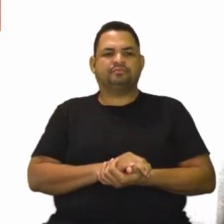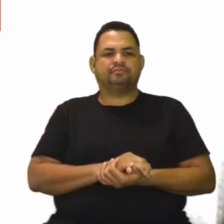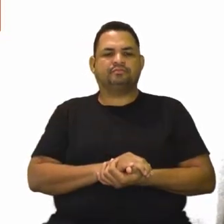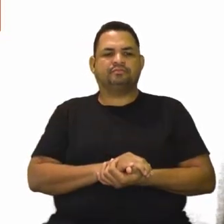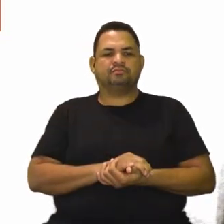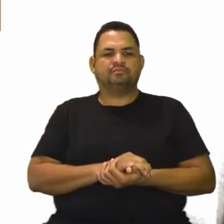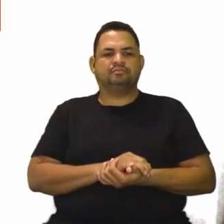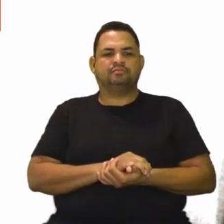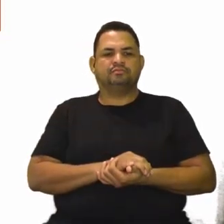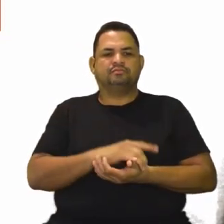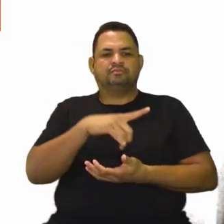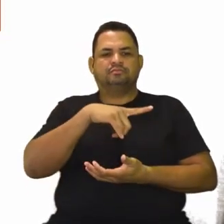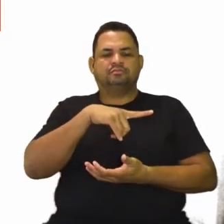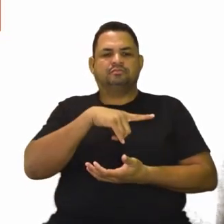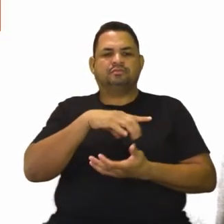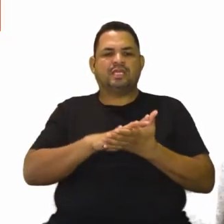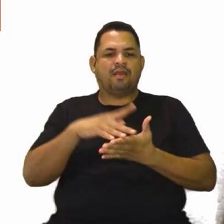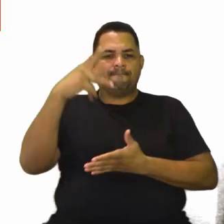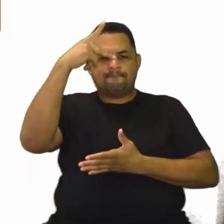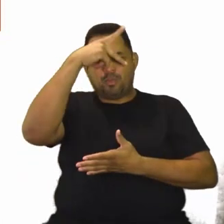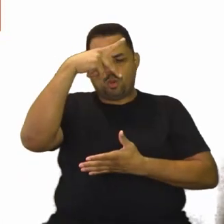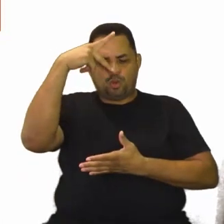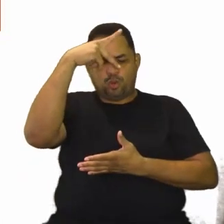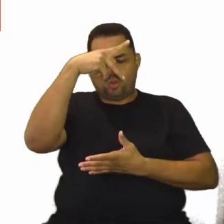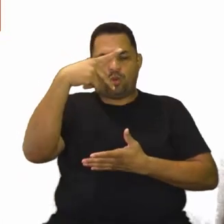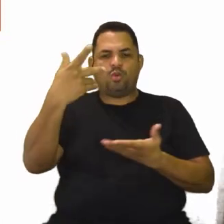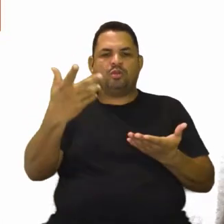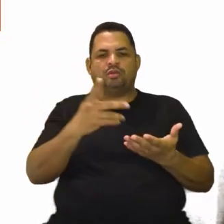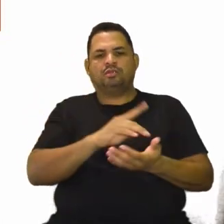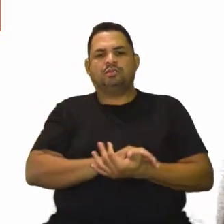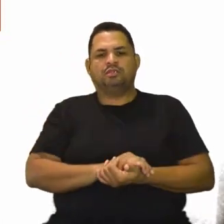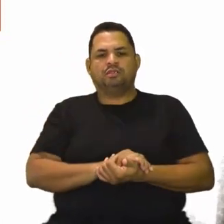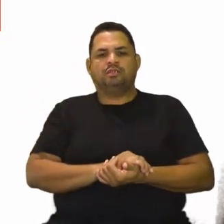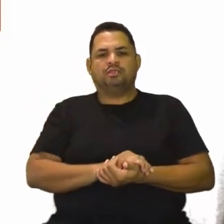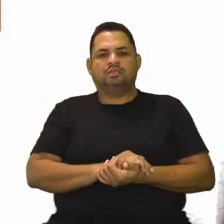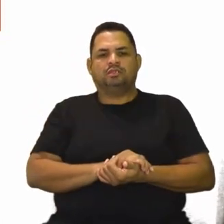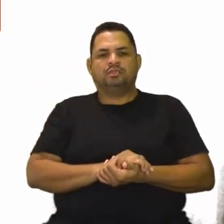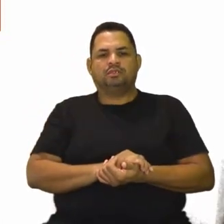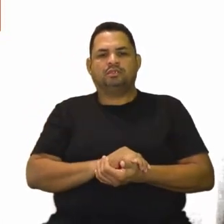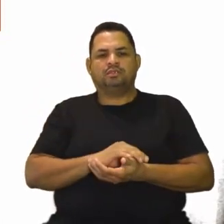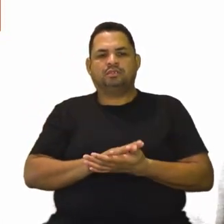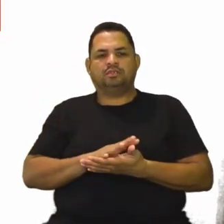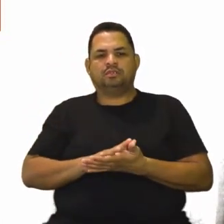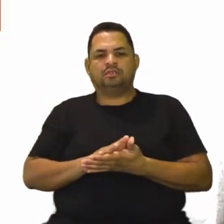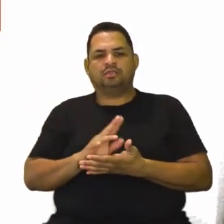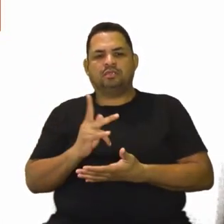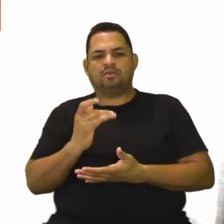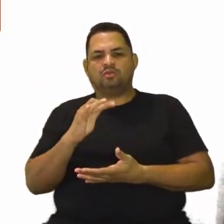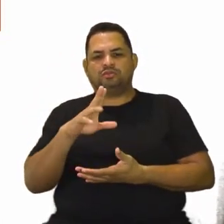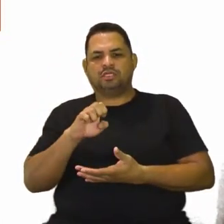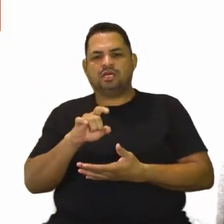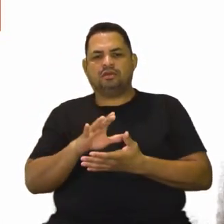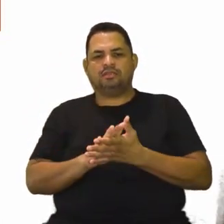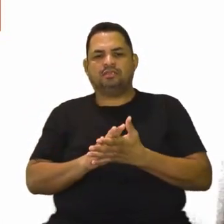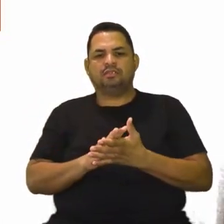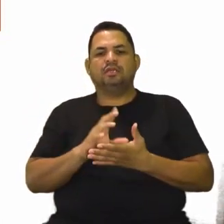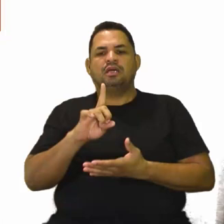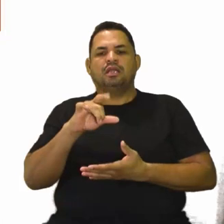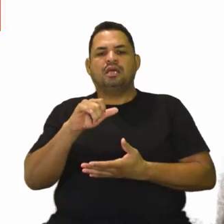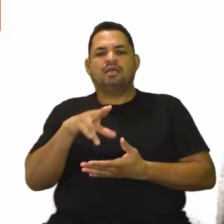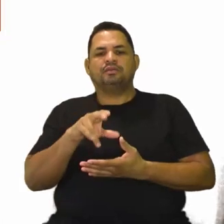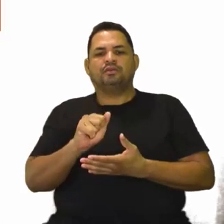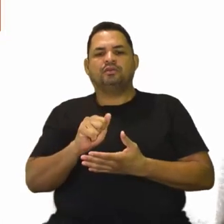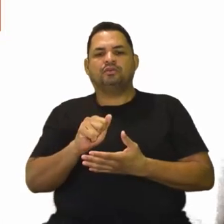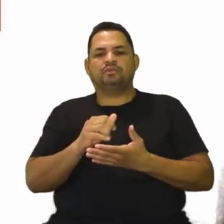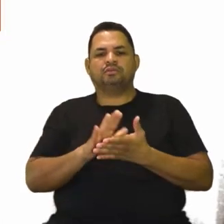Aqui nós temos a Polônia sendo formada. A Iugoslávia, a Letônia, a Lituânia, a